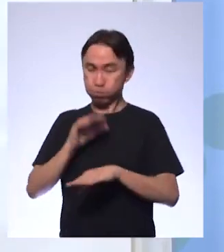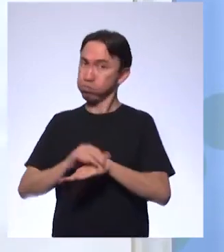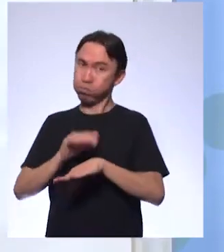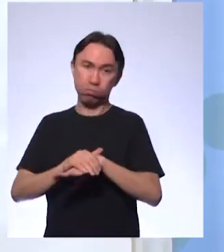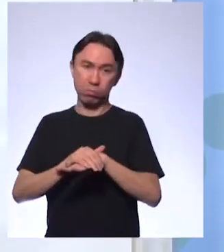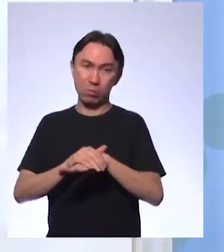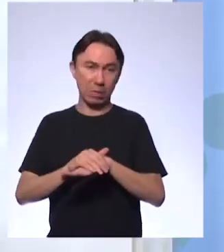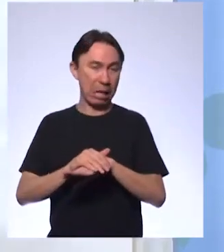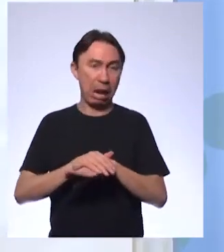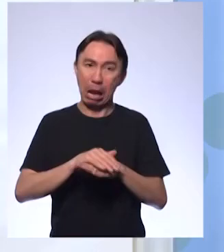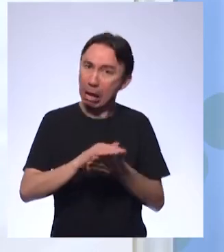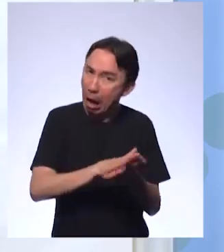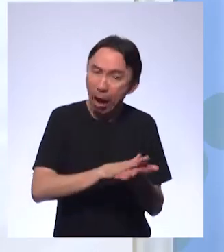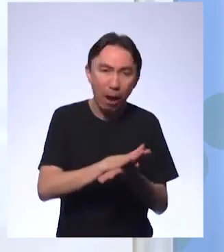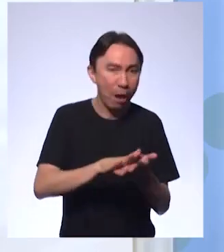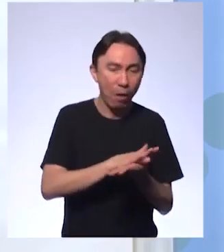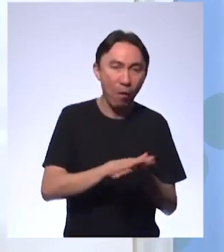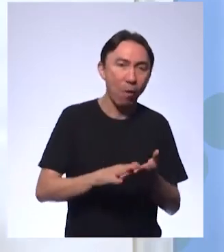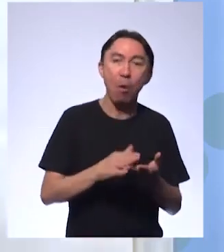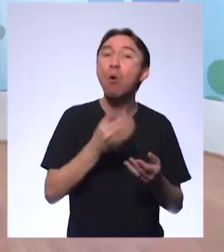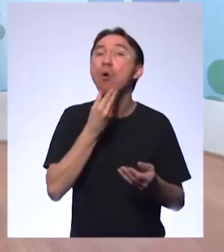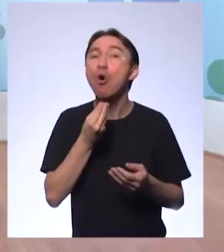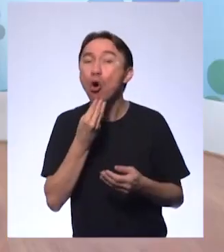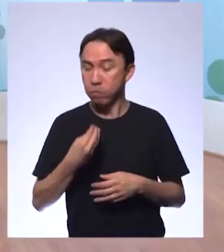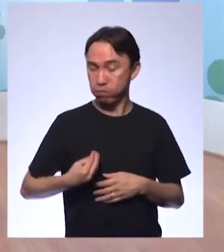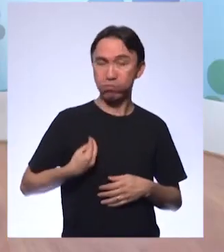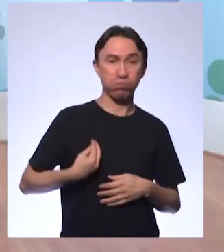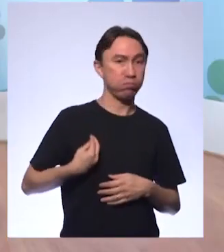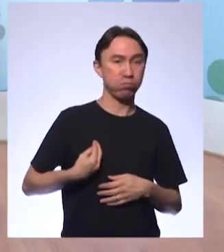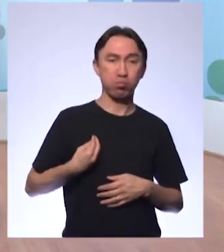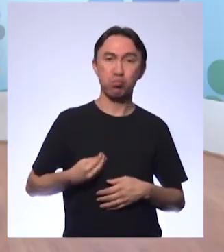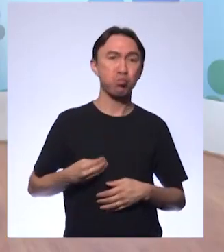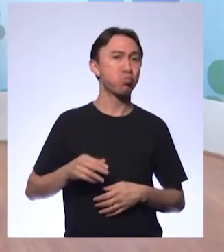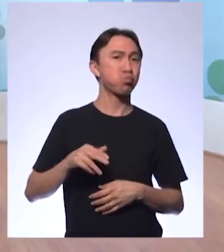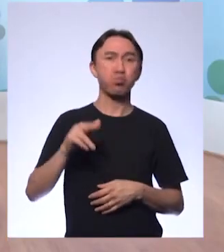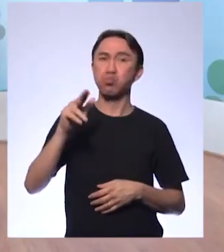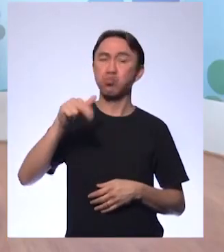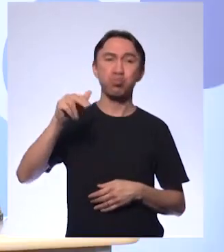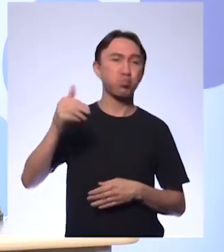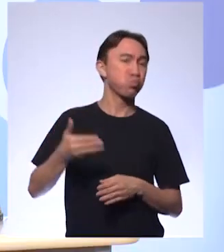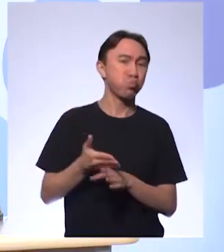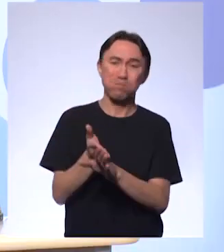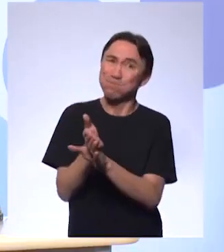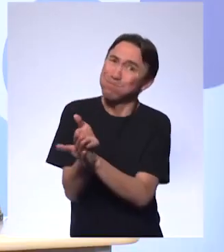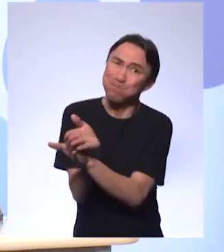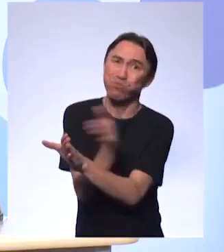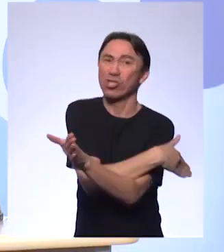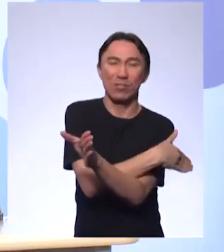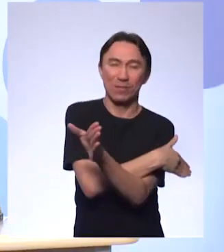Antes de eu perguntar, eu quero saber, professor, se o quer fazer algum comentário? Não, eu lendo aqui.